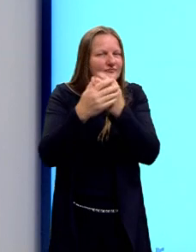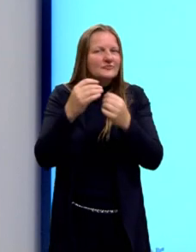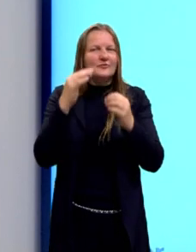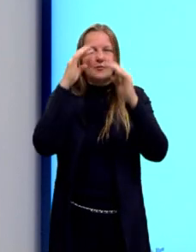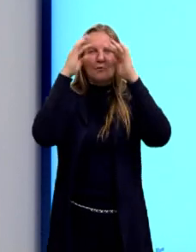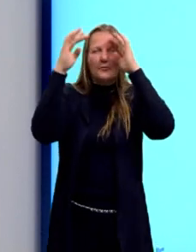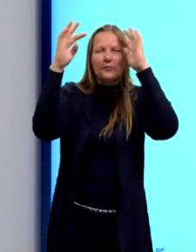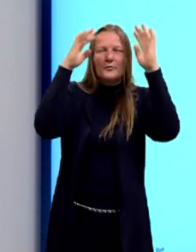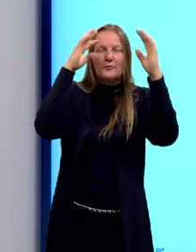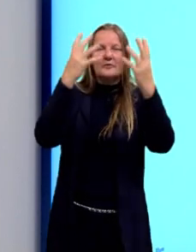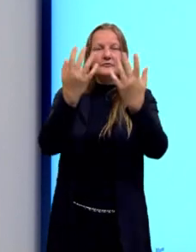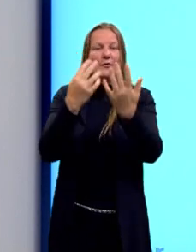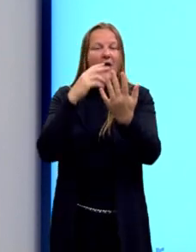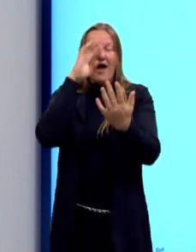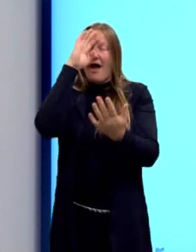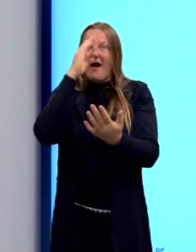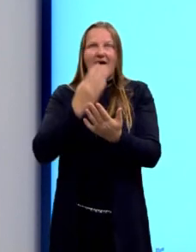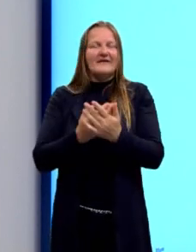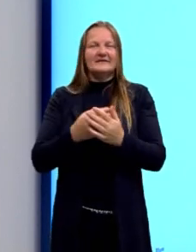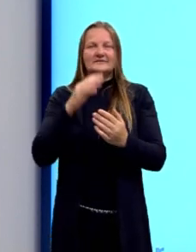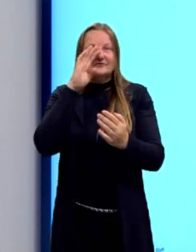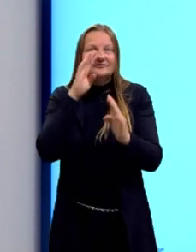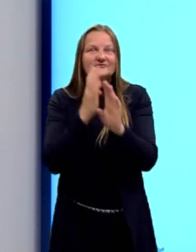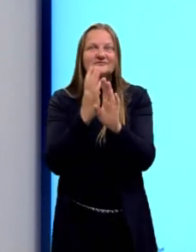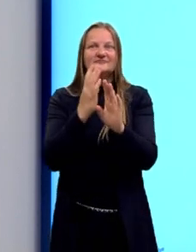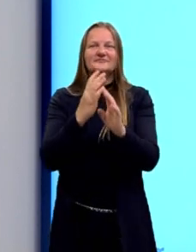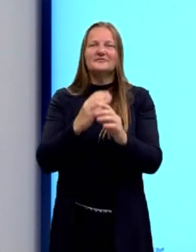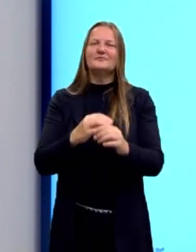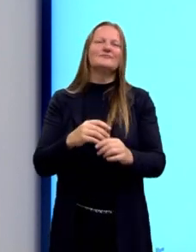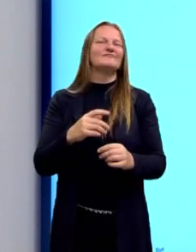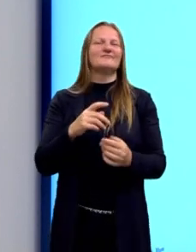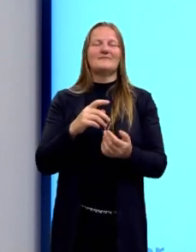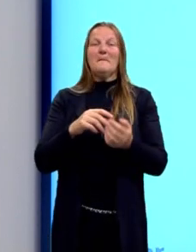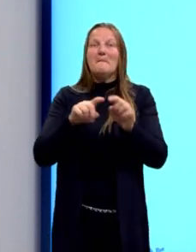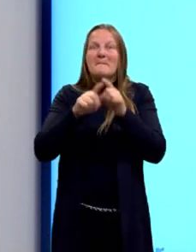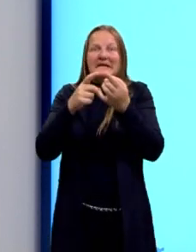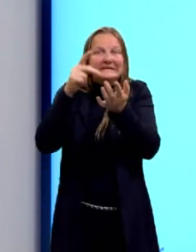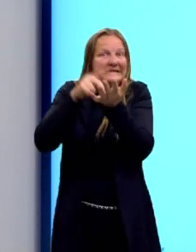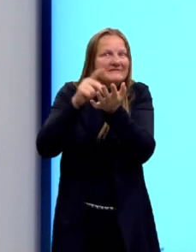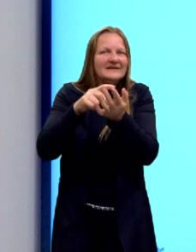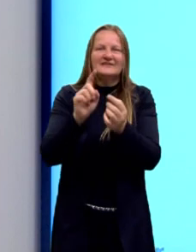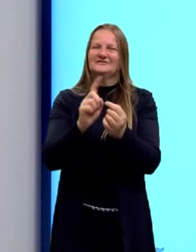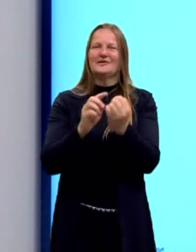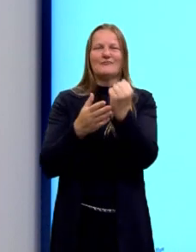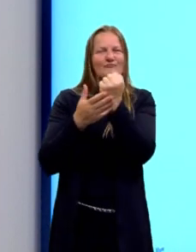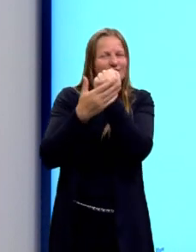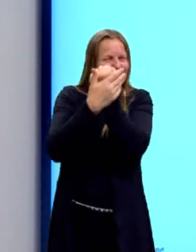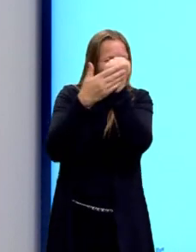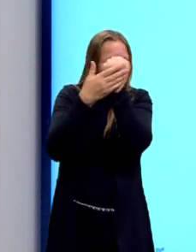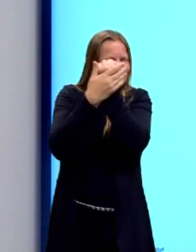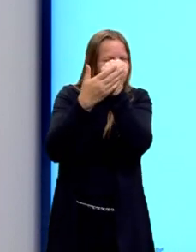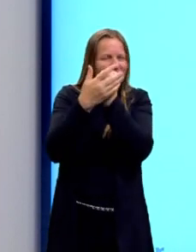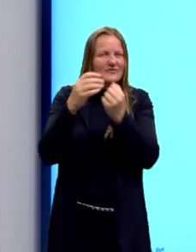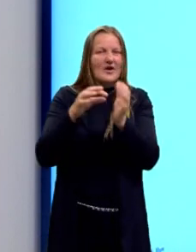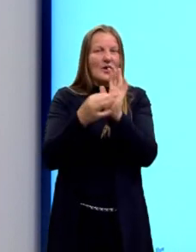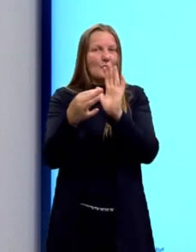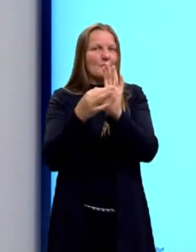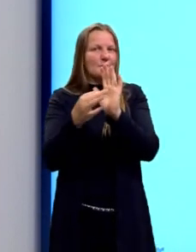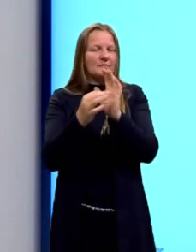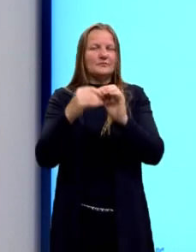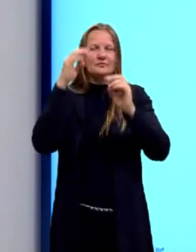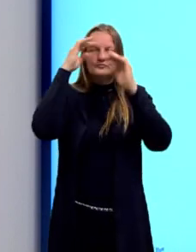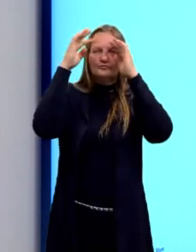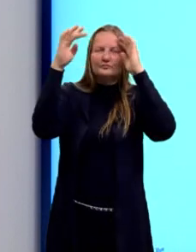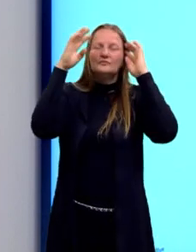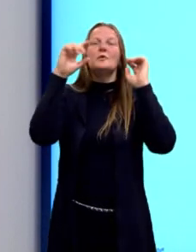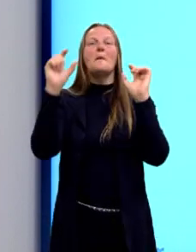agradáveis, nesse aumento de conhecimento, de produtividade. Então, ela apresenta essas imaginações,